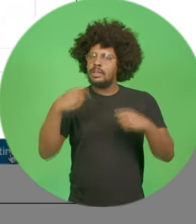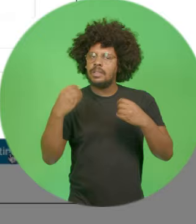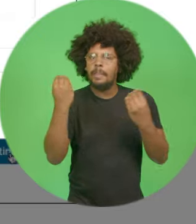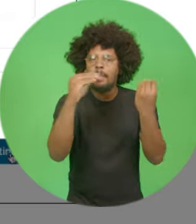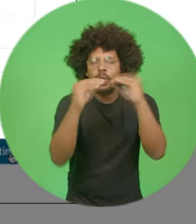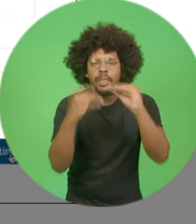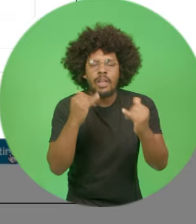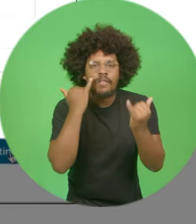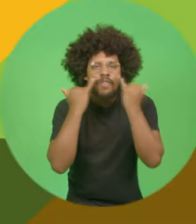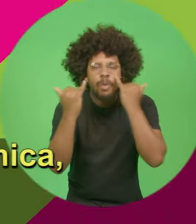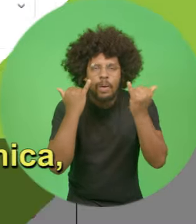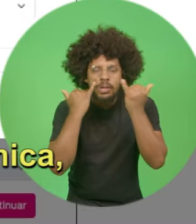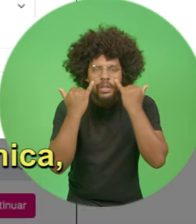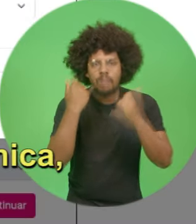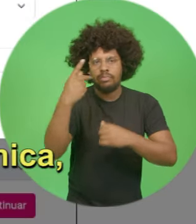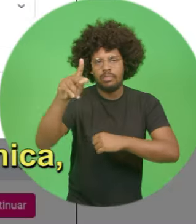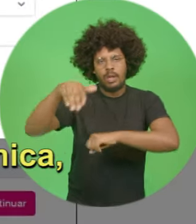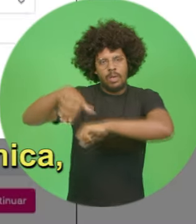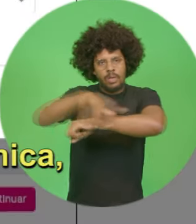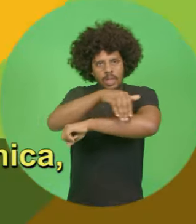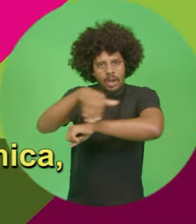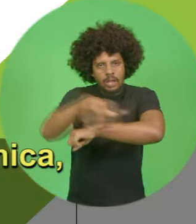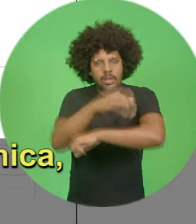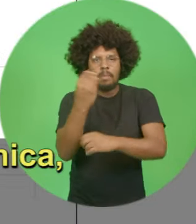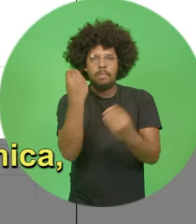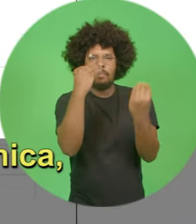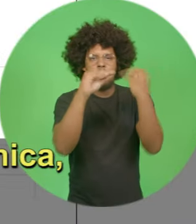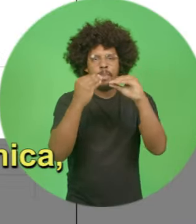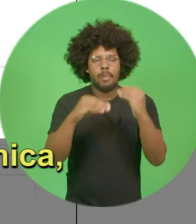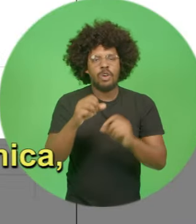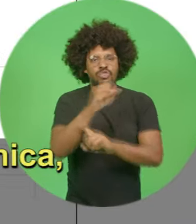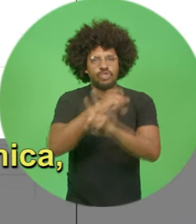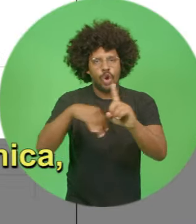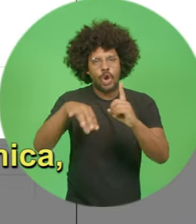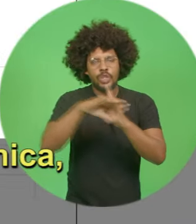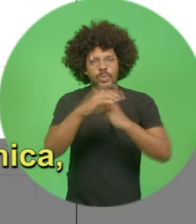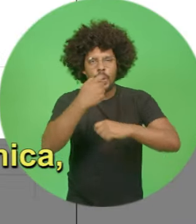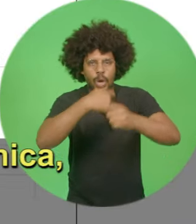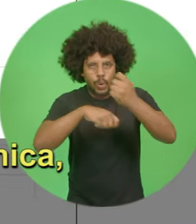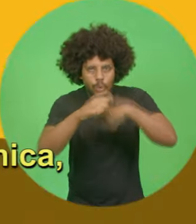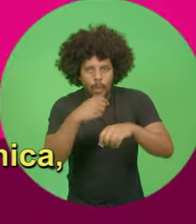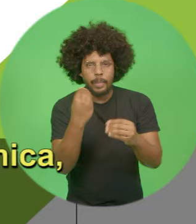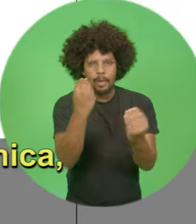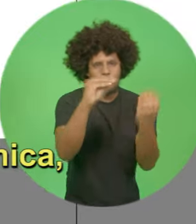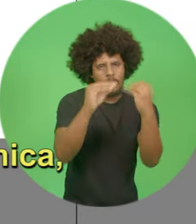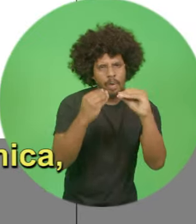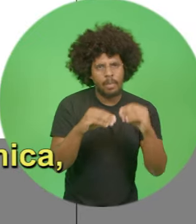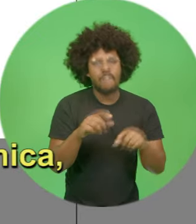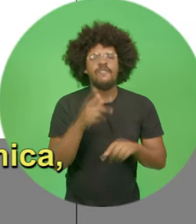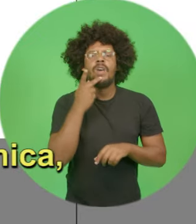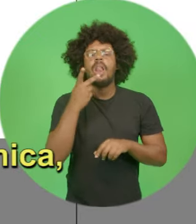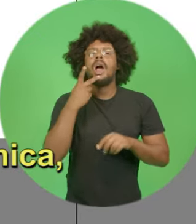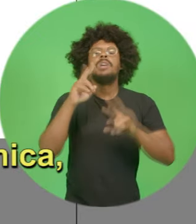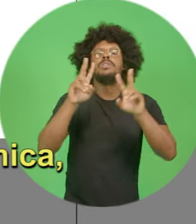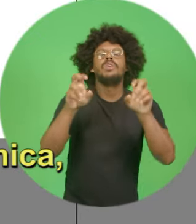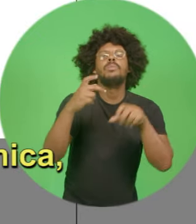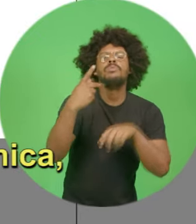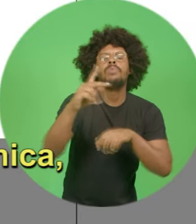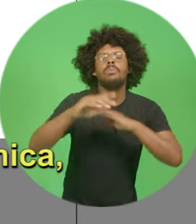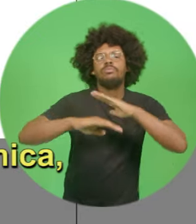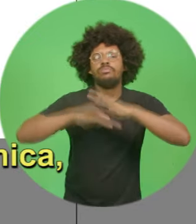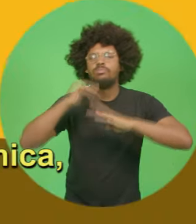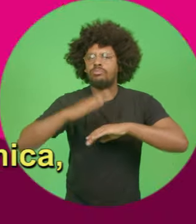dados de identificação, endereço, preencher a identificação socioeconômica, falar da sua atuação